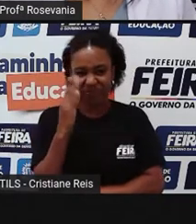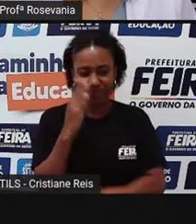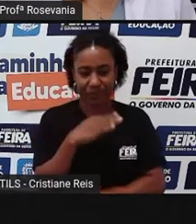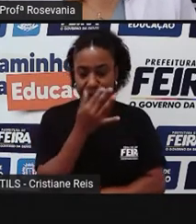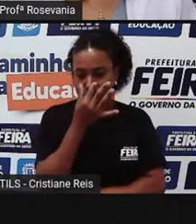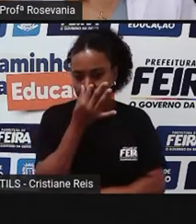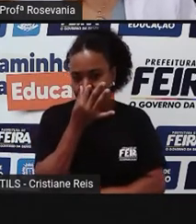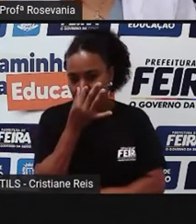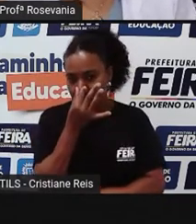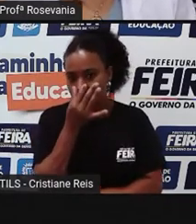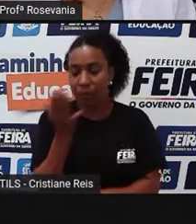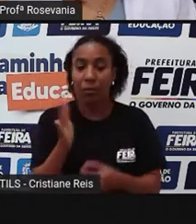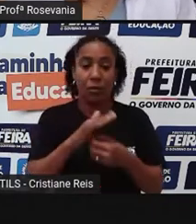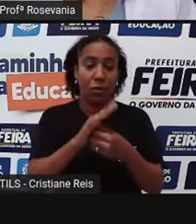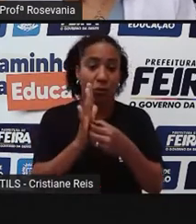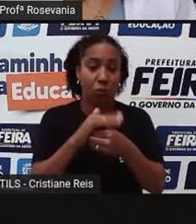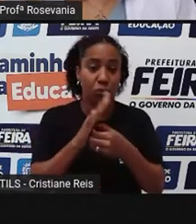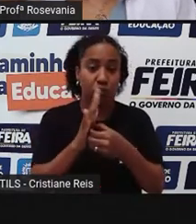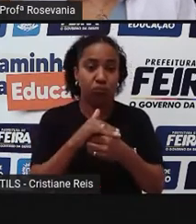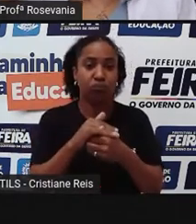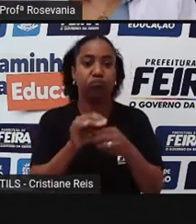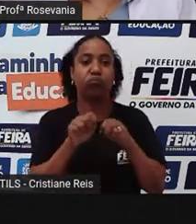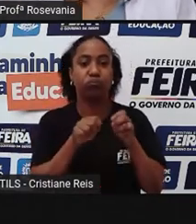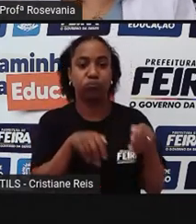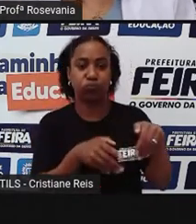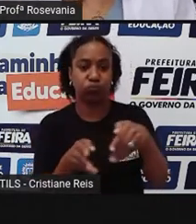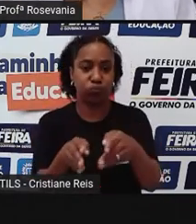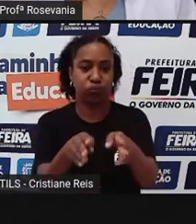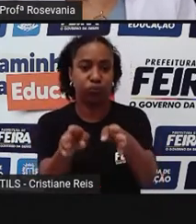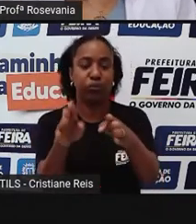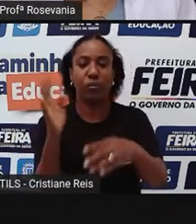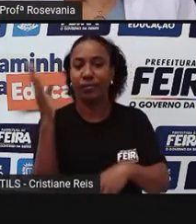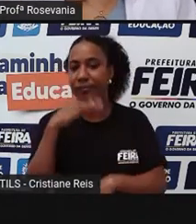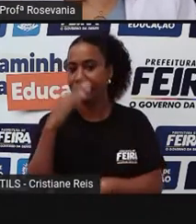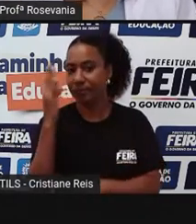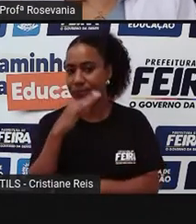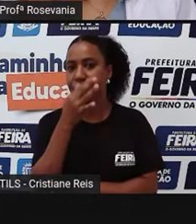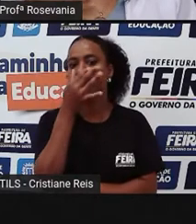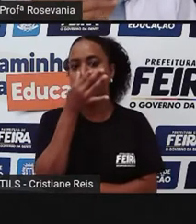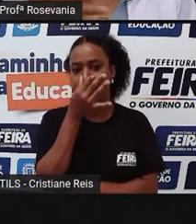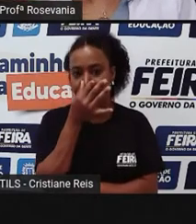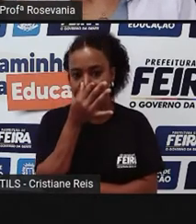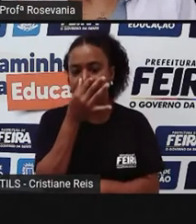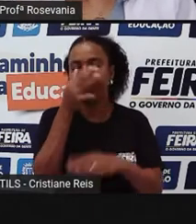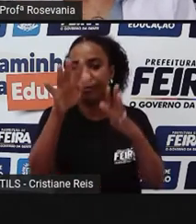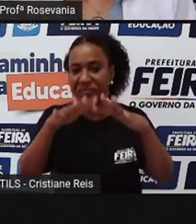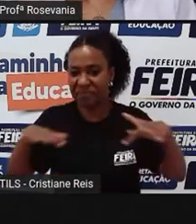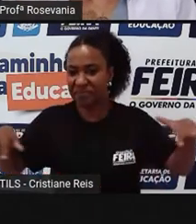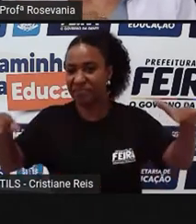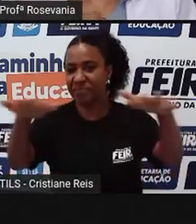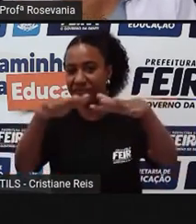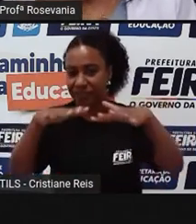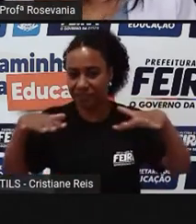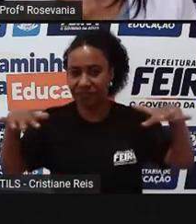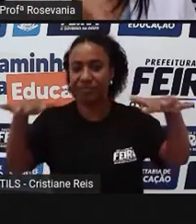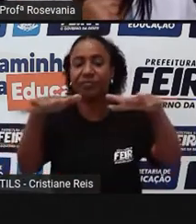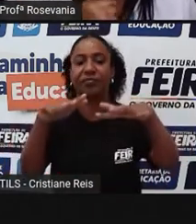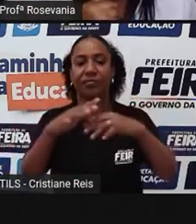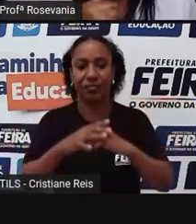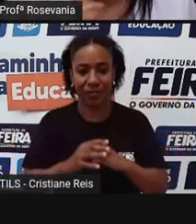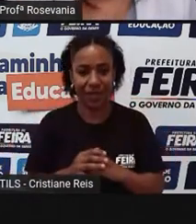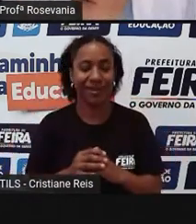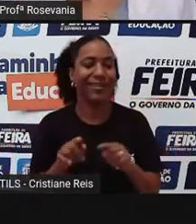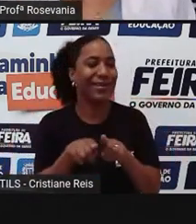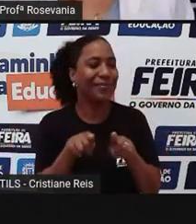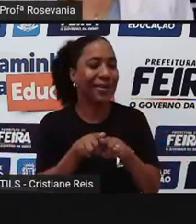tipo esgoto, alguma outra coisa, você também vai sentir, não só o cheirinho dos alimentos, o cheirinho do mato verde, o cheirinho da